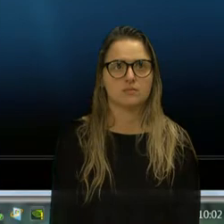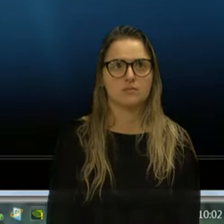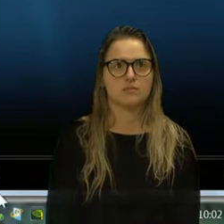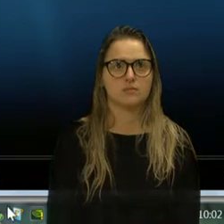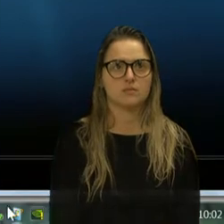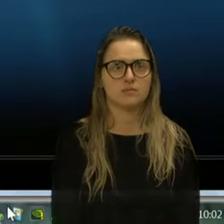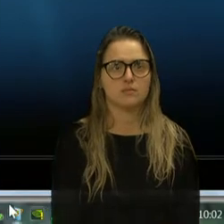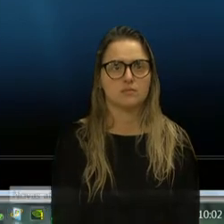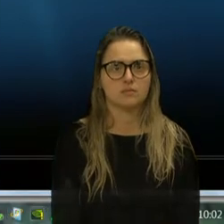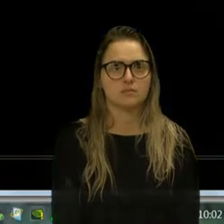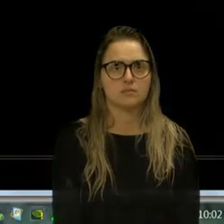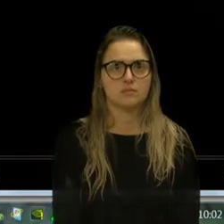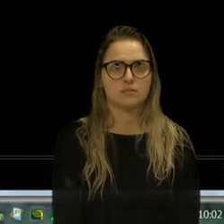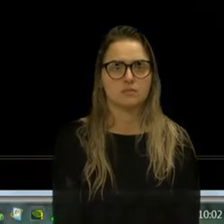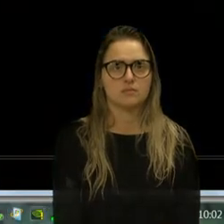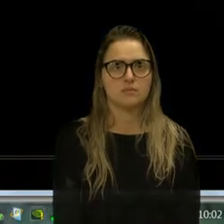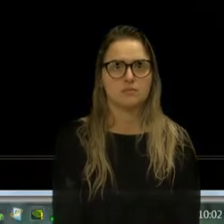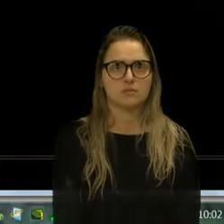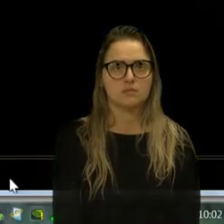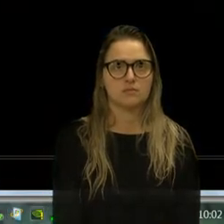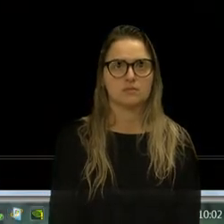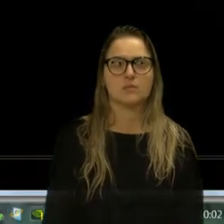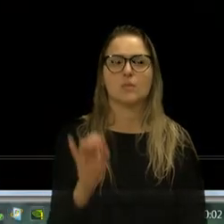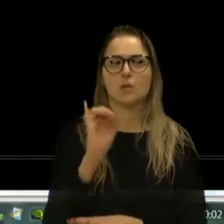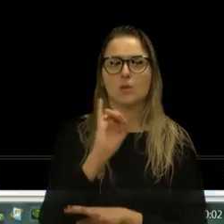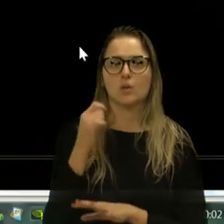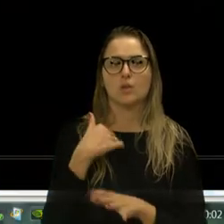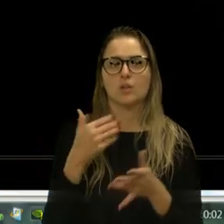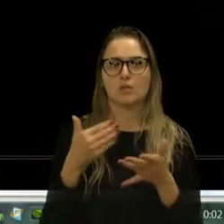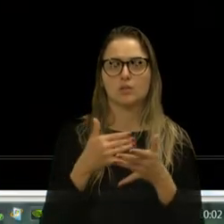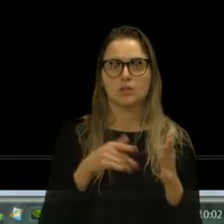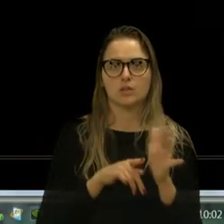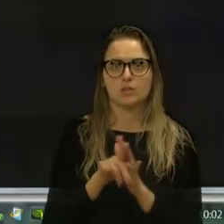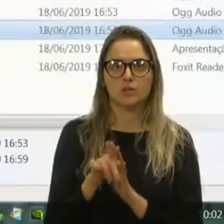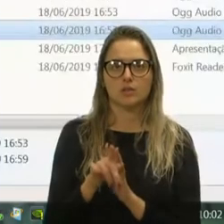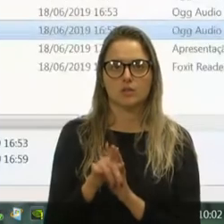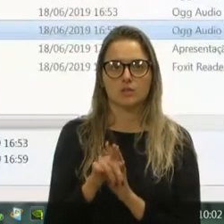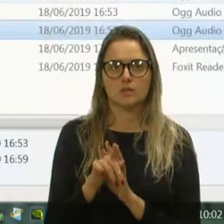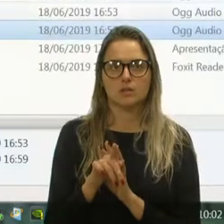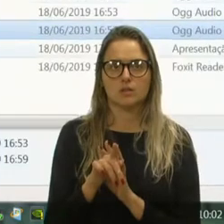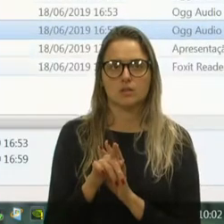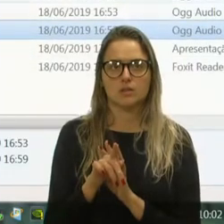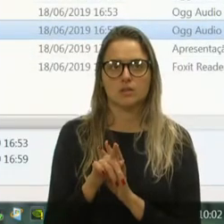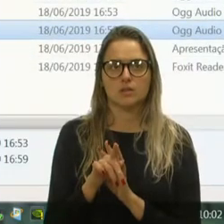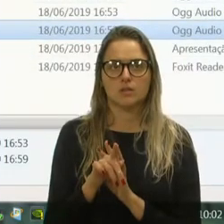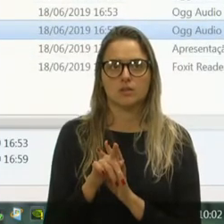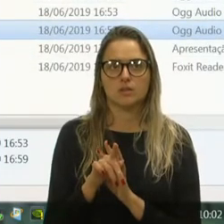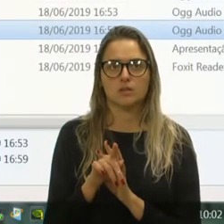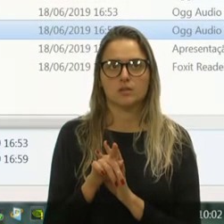para mim, no atos. isso aí. Oi, Tânia, já perguntei. Não é esse.